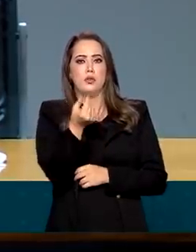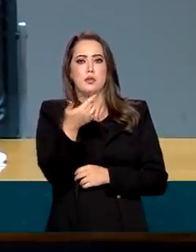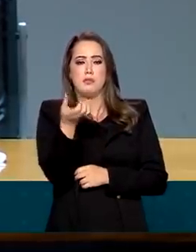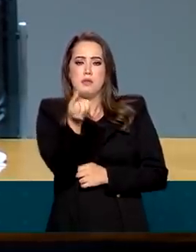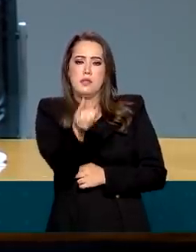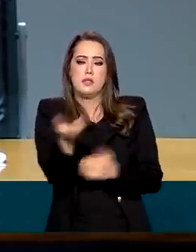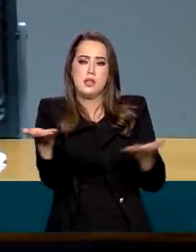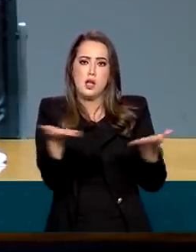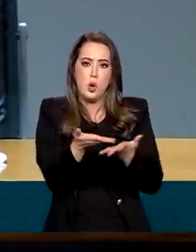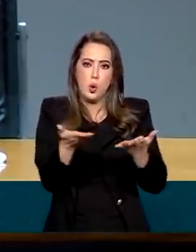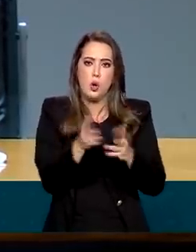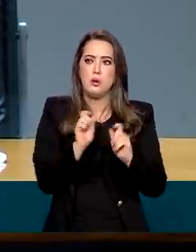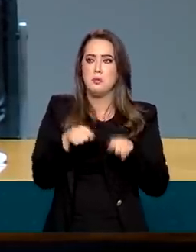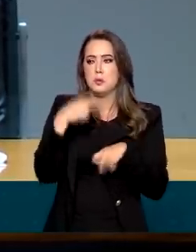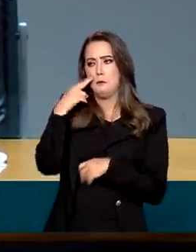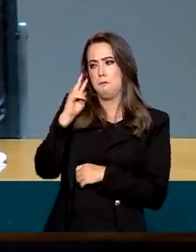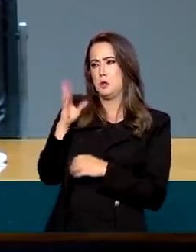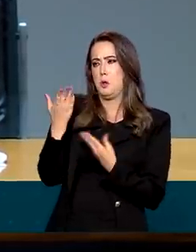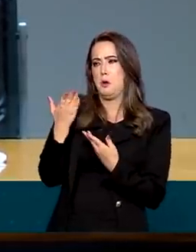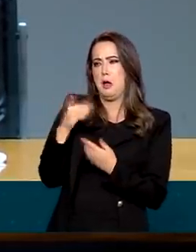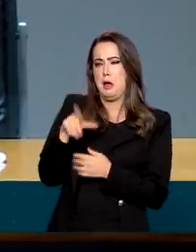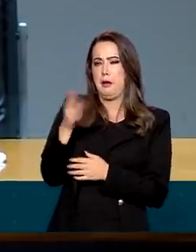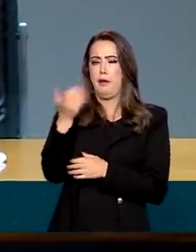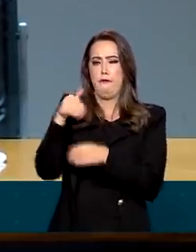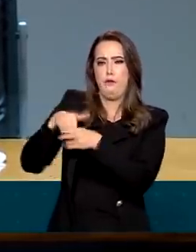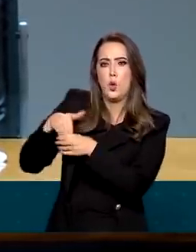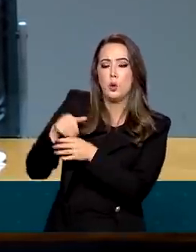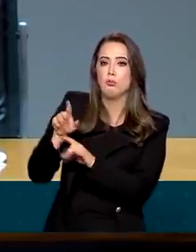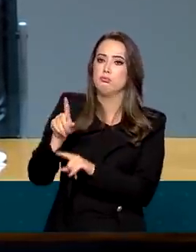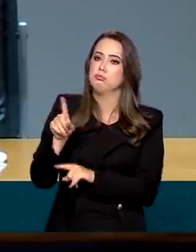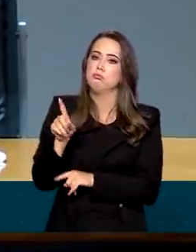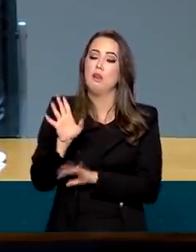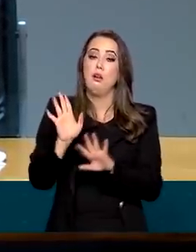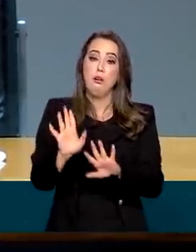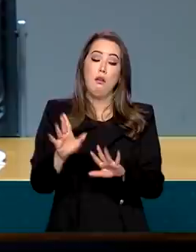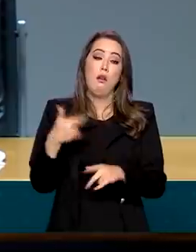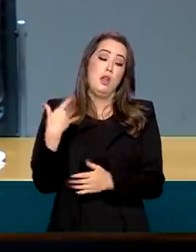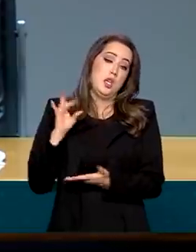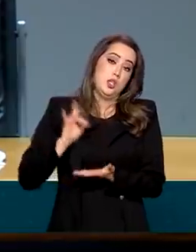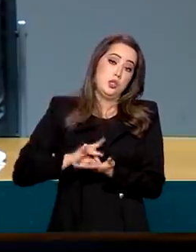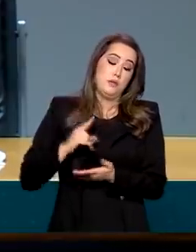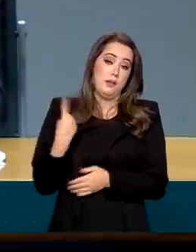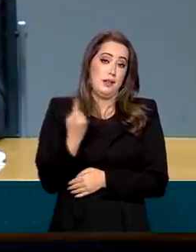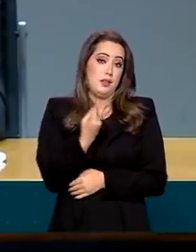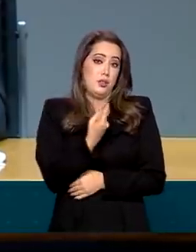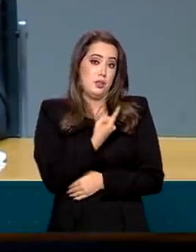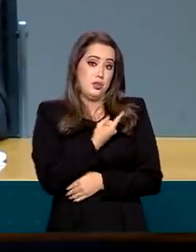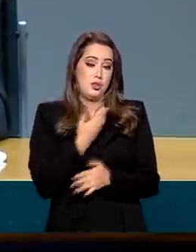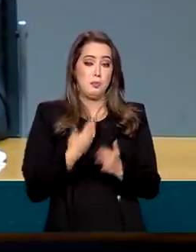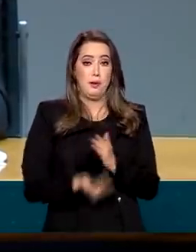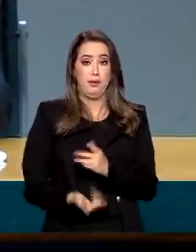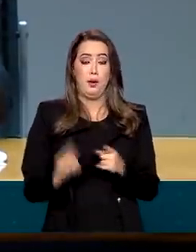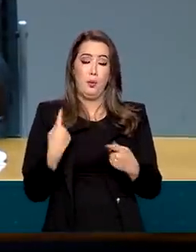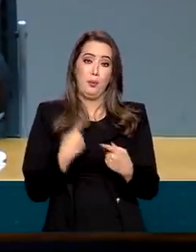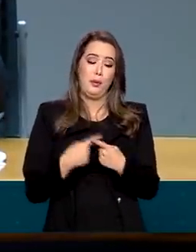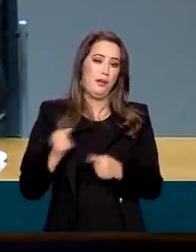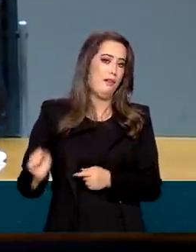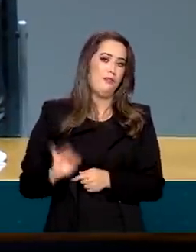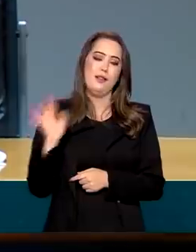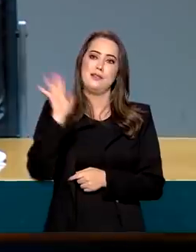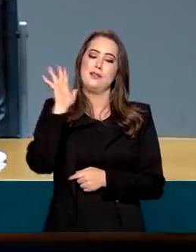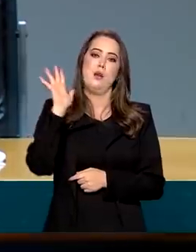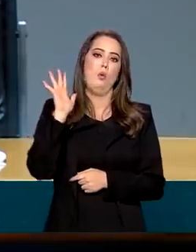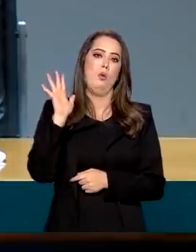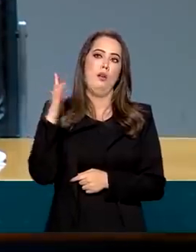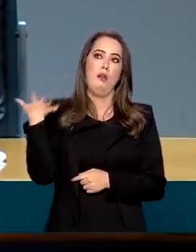oportunidade política, etc. A verdade é que nós perdemos, com a alta da inflação, nós perdemos uns